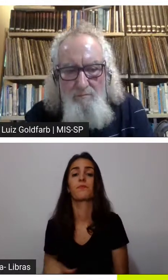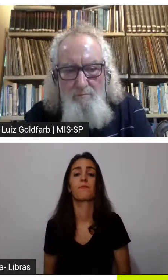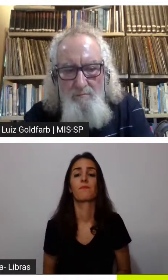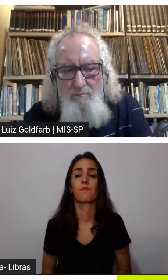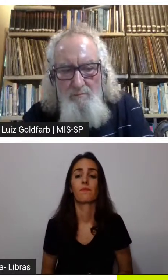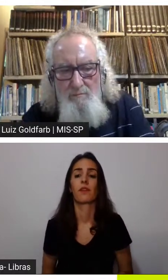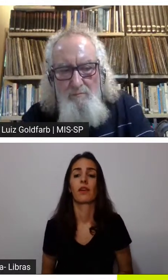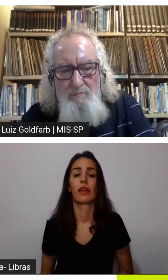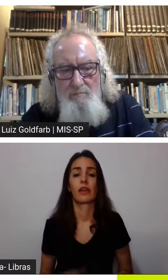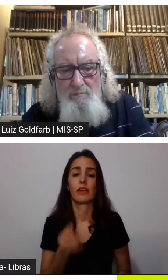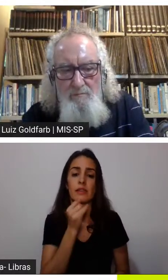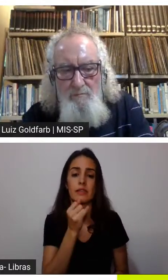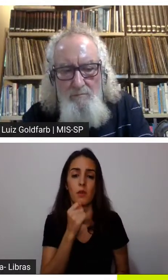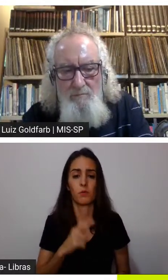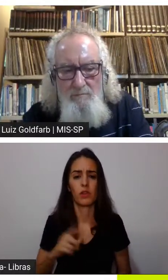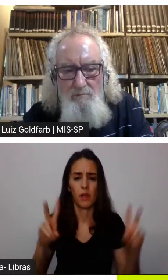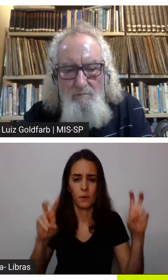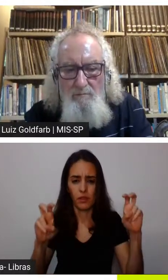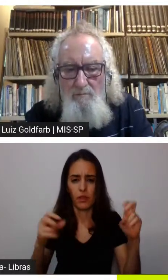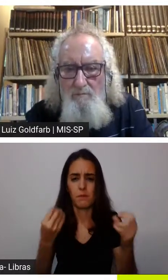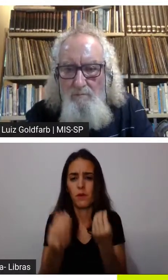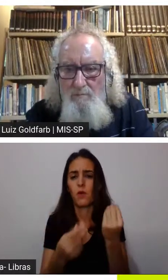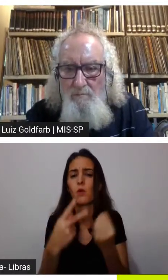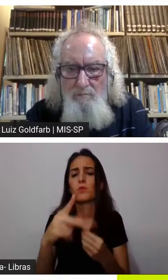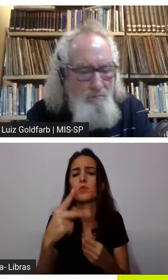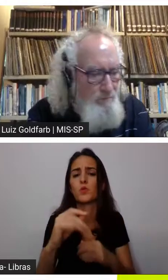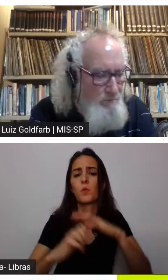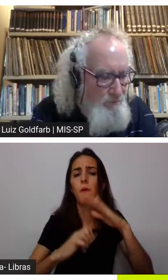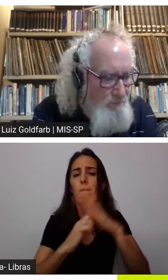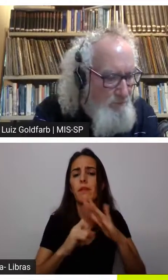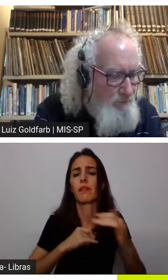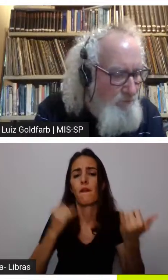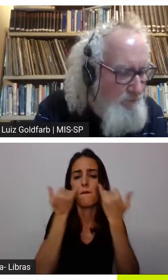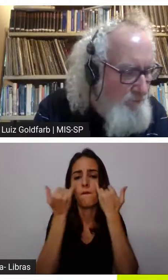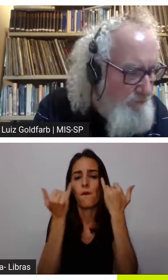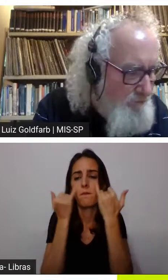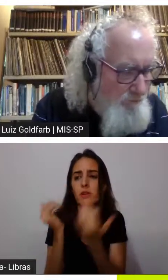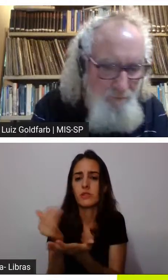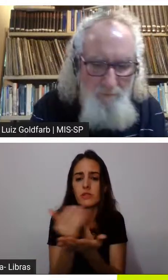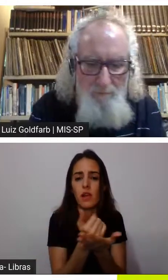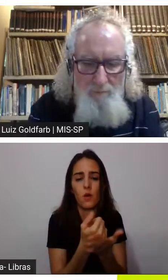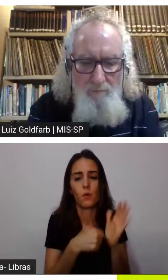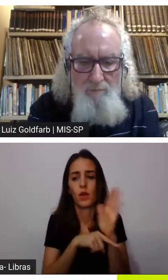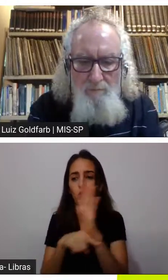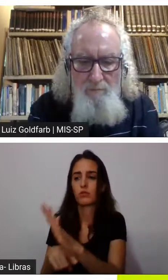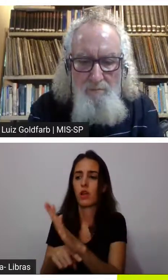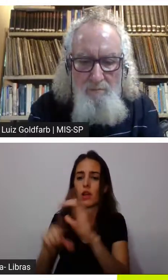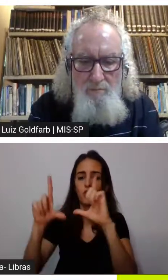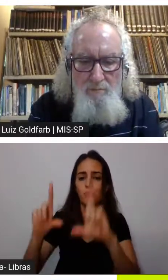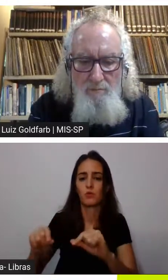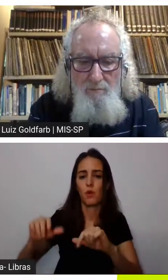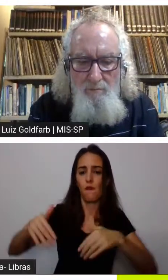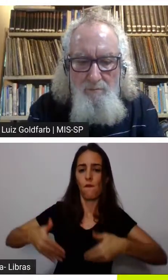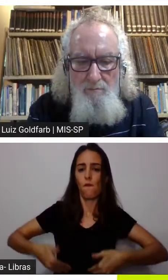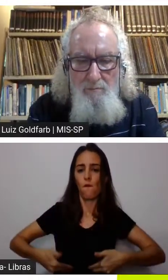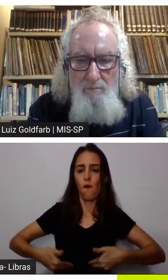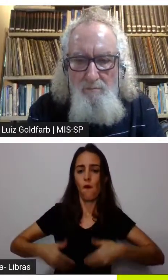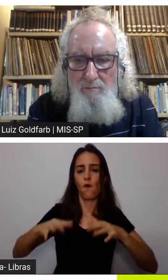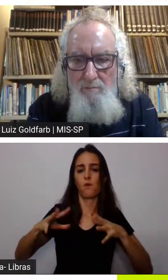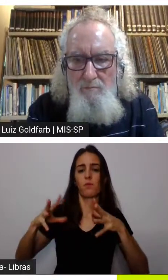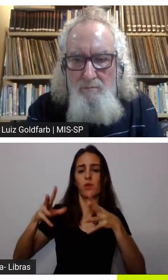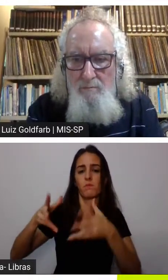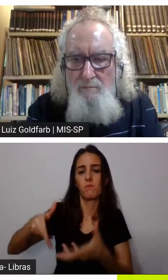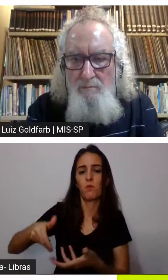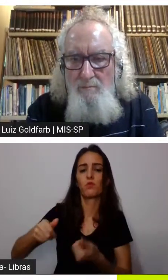dados da sua empresa podem ajudar a acabar com a fome no mundo isso é fantástico né já trazendo um pouco do